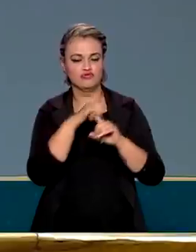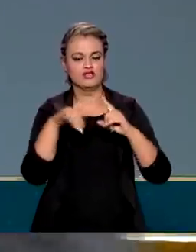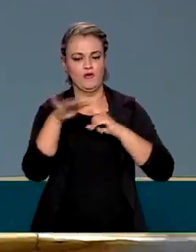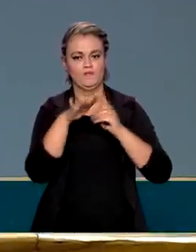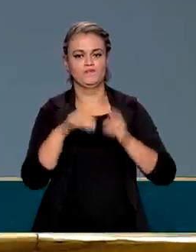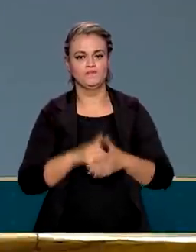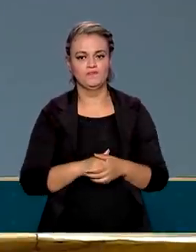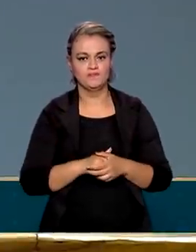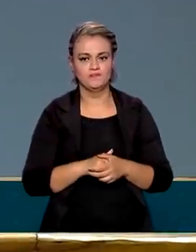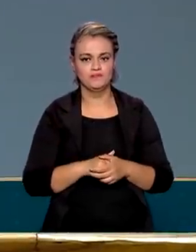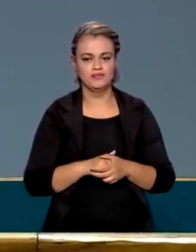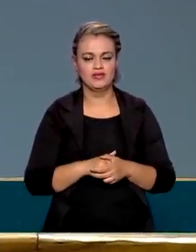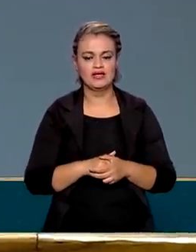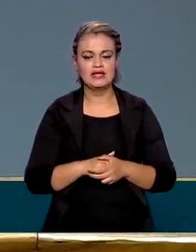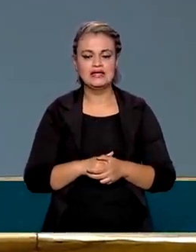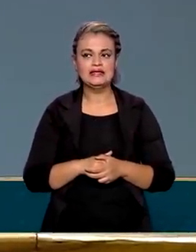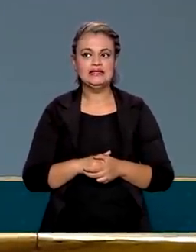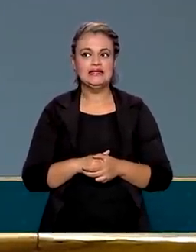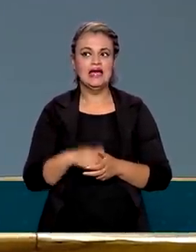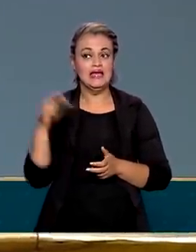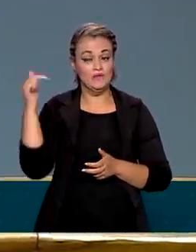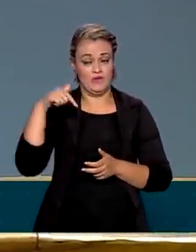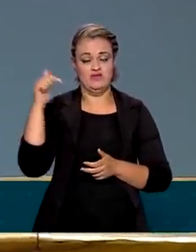Eu fico por aqui